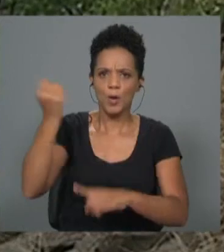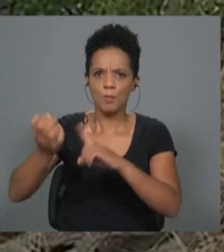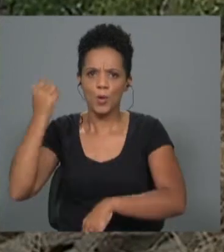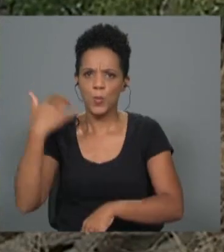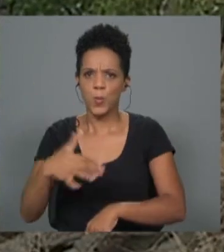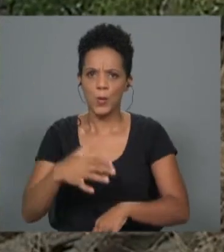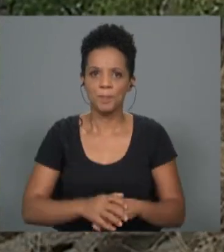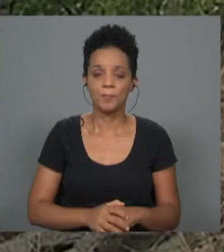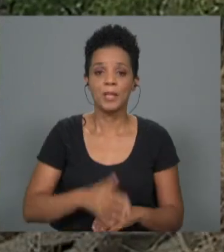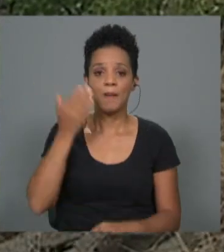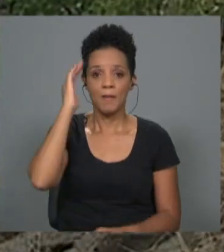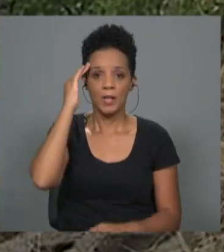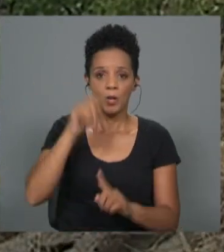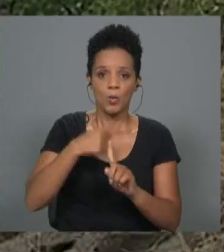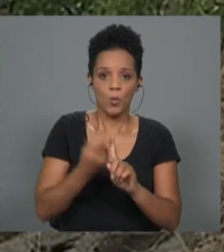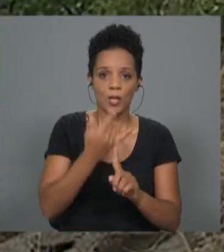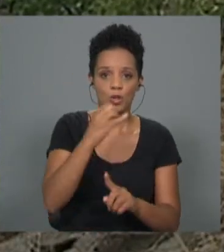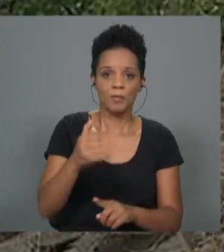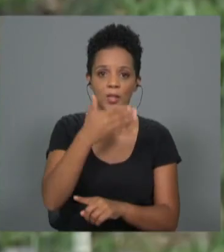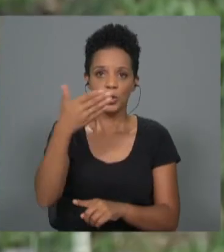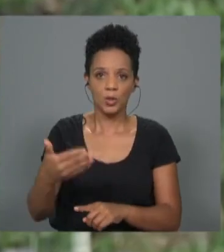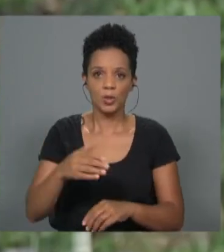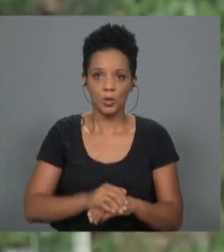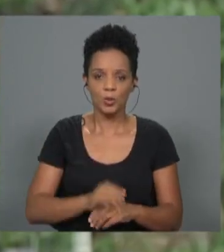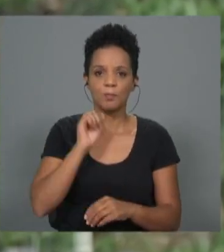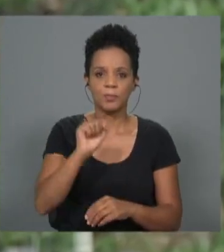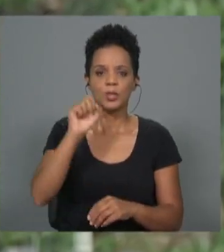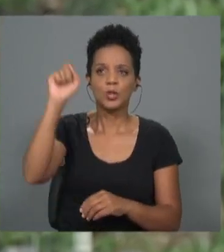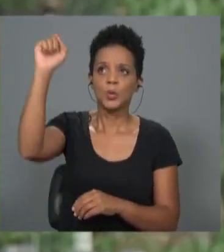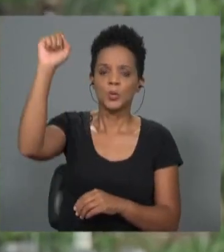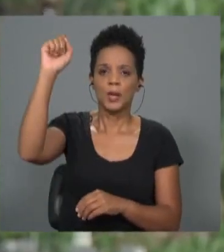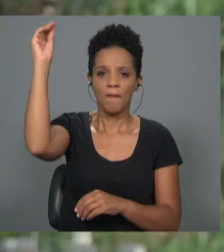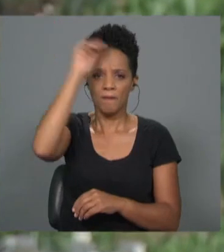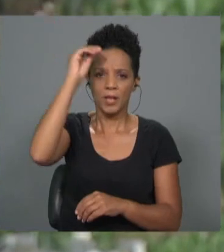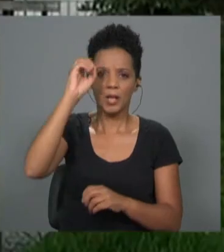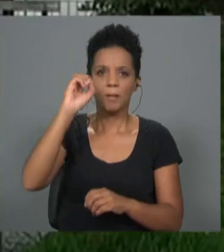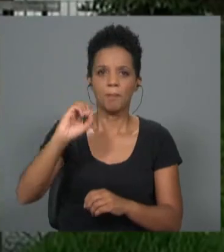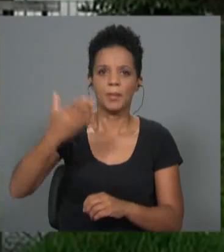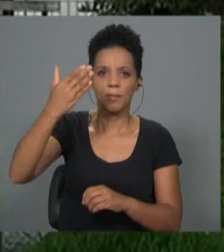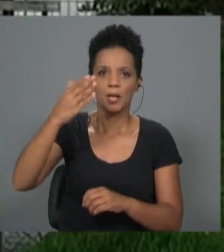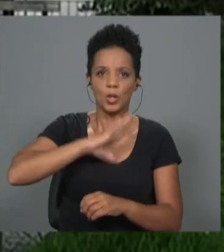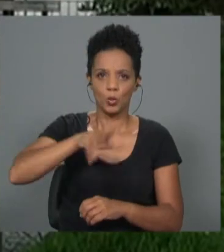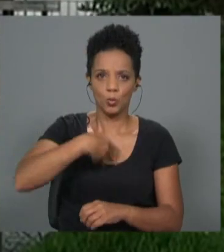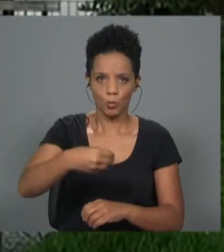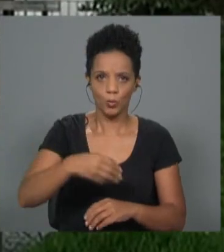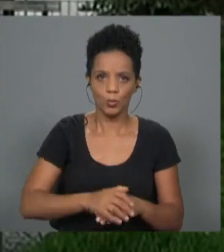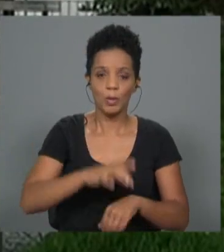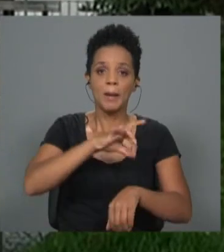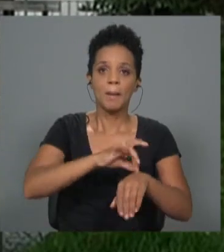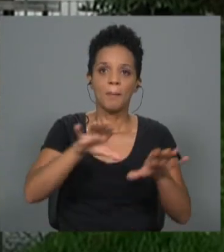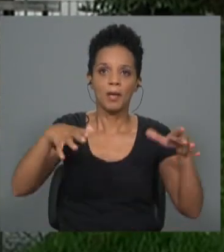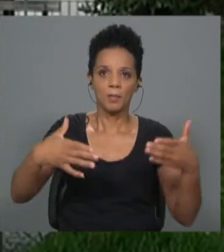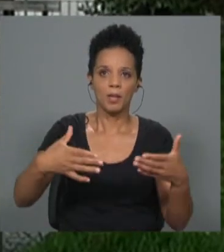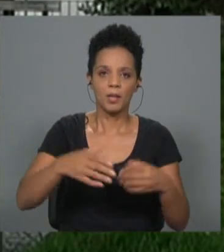Foi em fevereiro de 2021 que a Ponta do Sol passou a ser a primeira vila nómada do mundo. Em plena pandemia, o